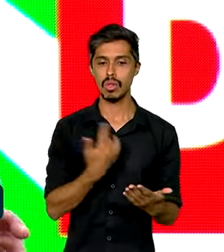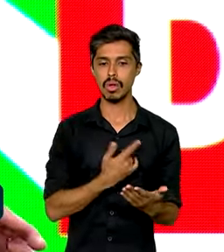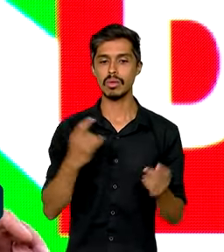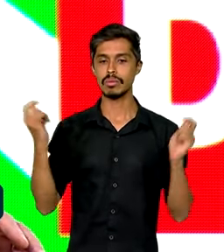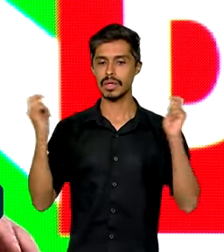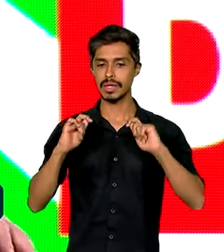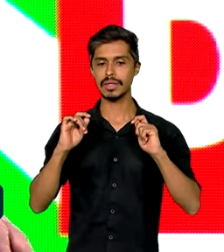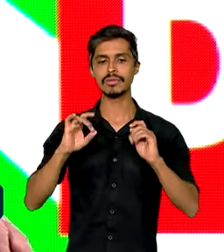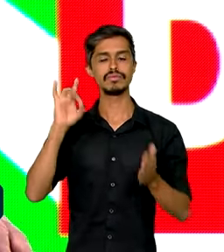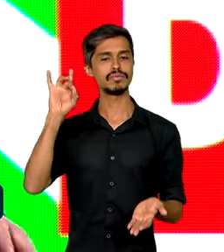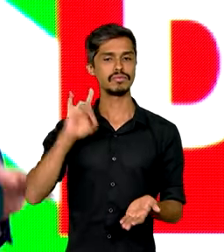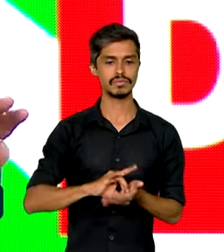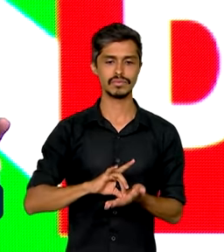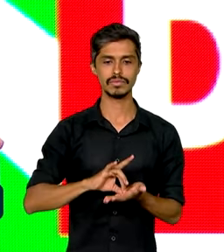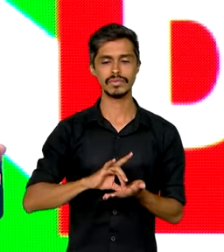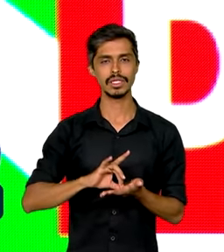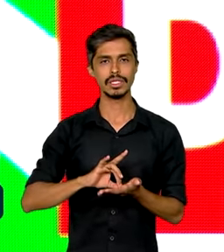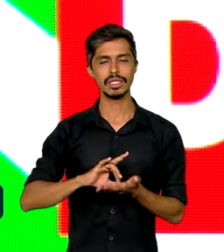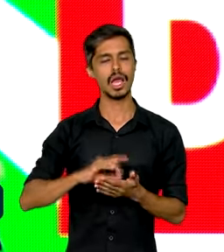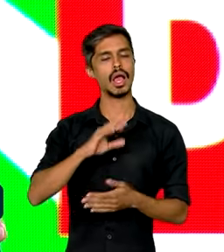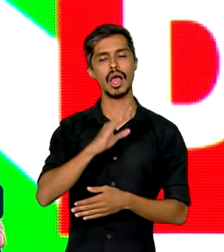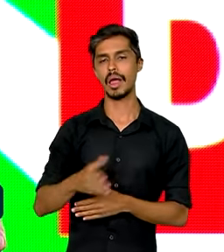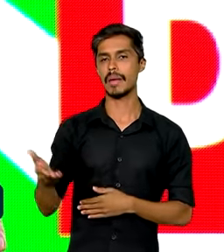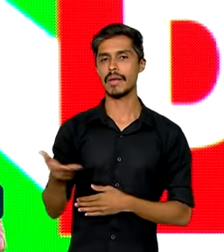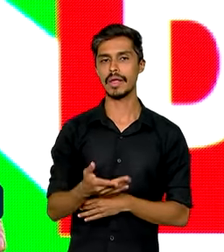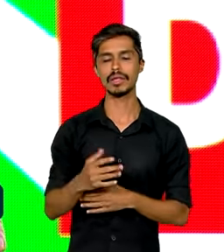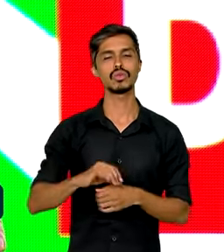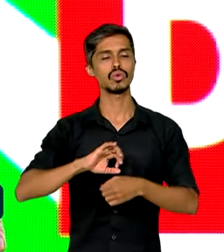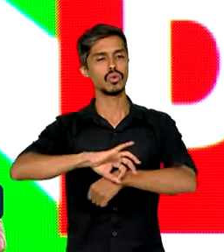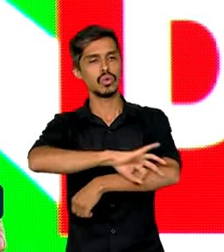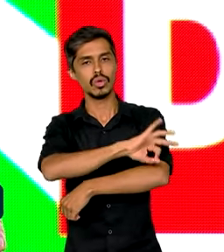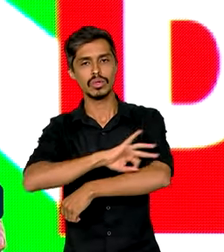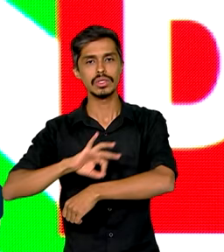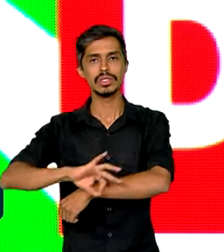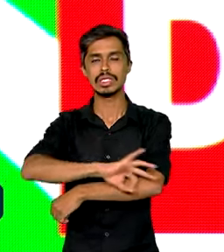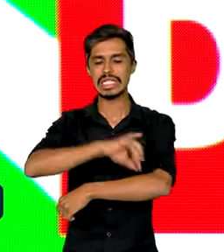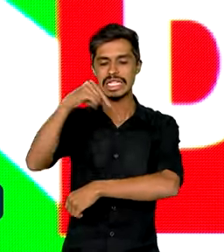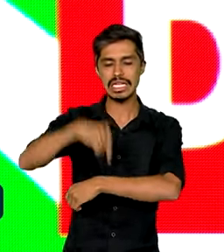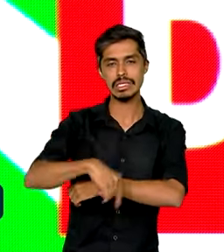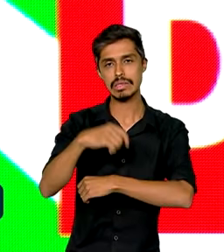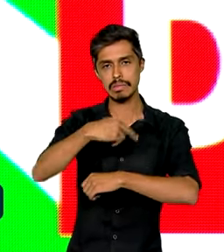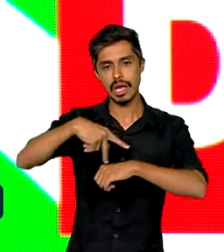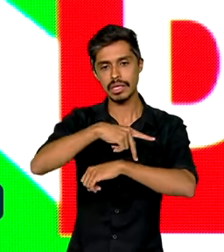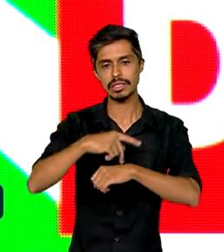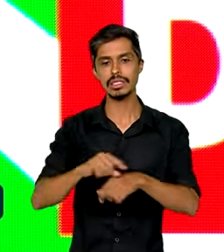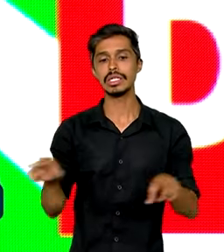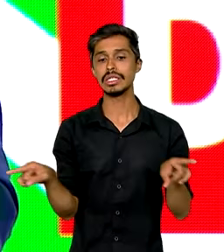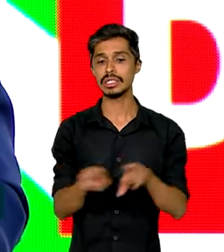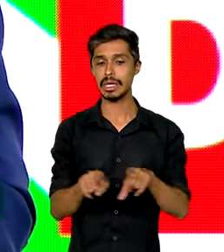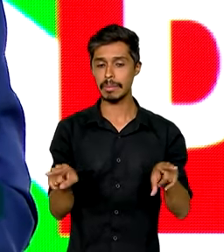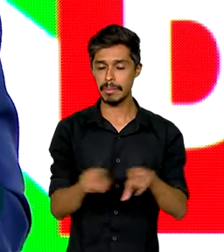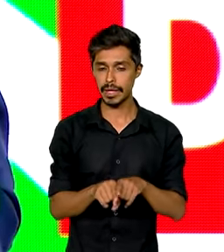definitivamente acabar com a ranceníase desse país. E, sobretudo,